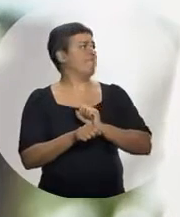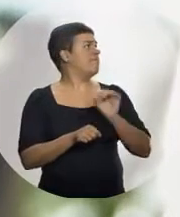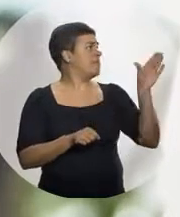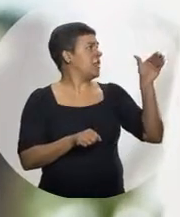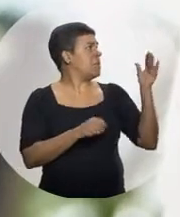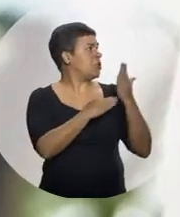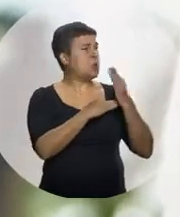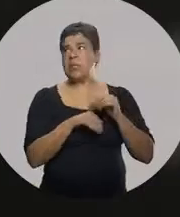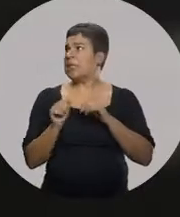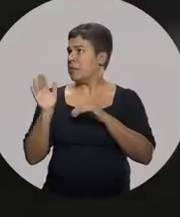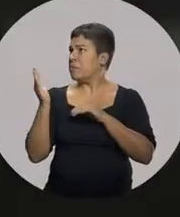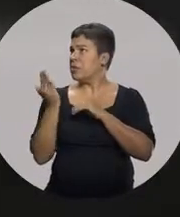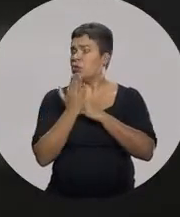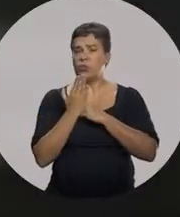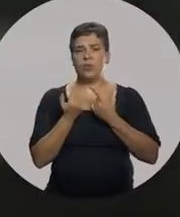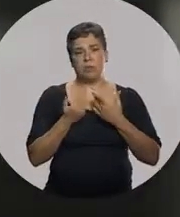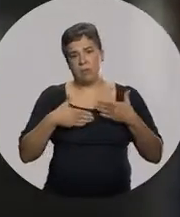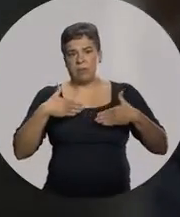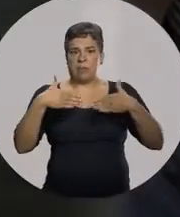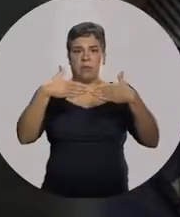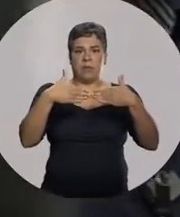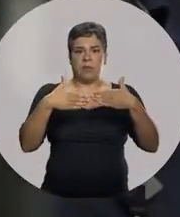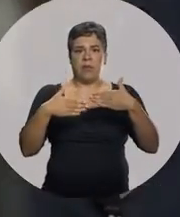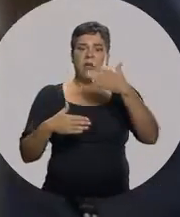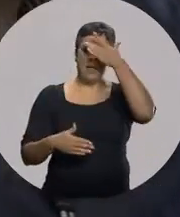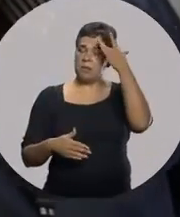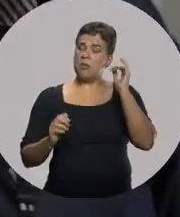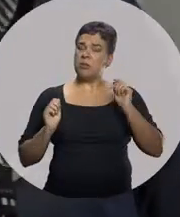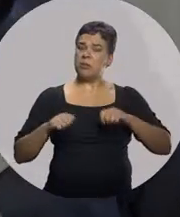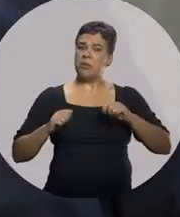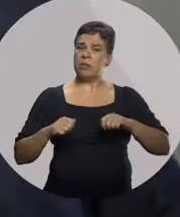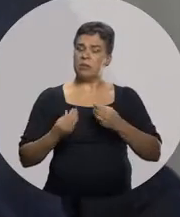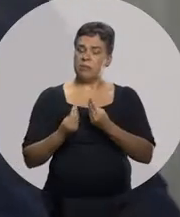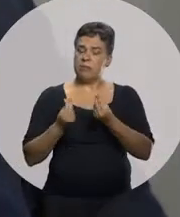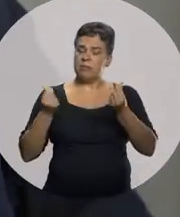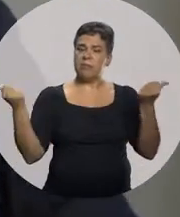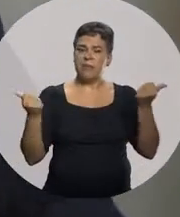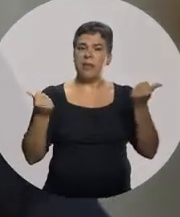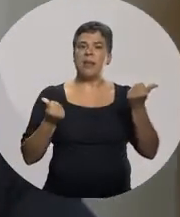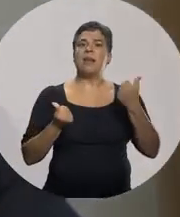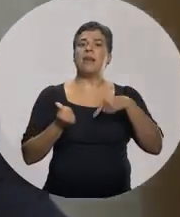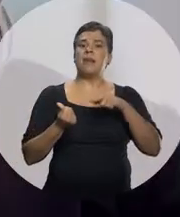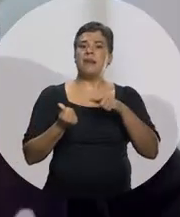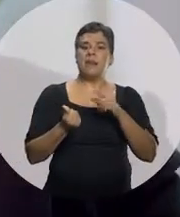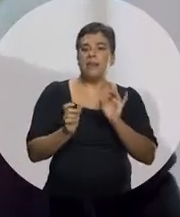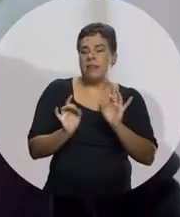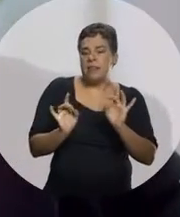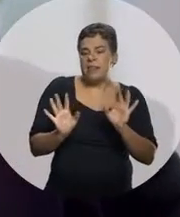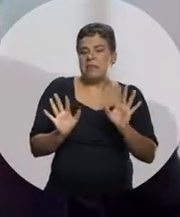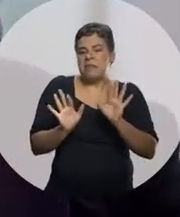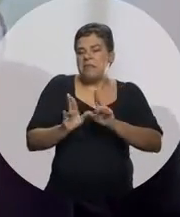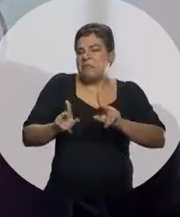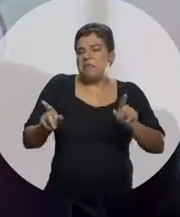paro duas pessoas com isso Ah, me ajuda aqui, me ajuda ali As pessoas, elas têm as suas potencialidades, suas características E similaridades